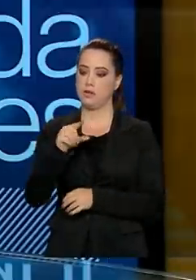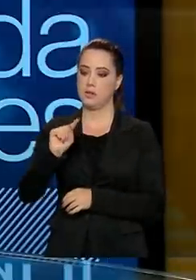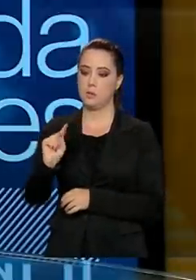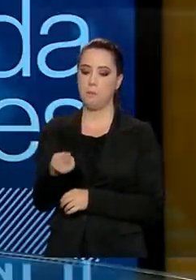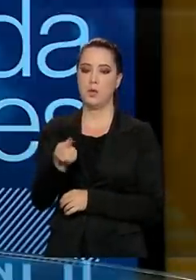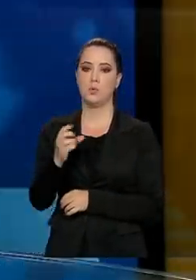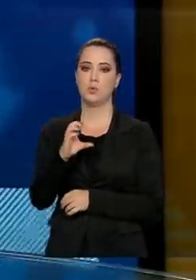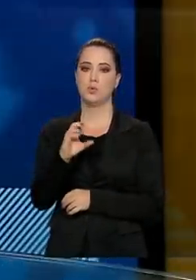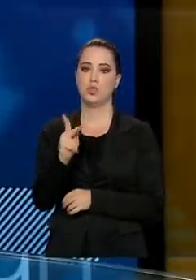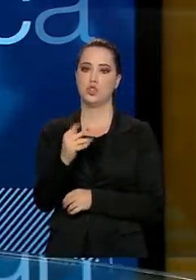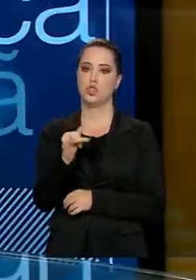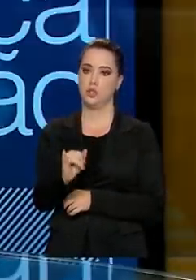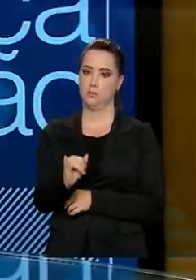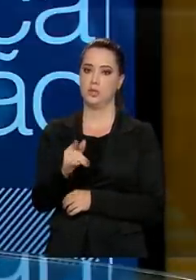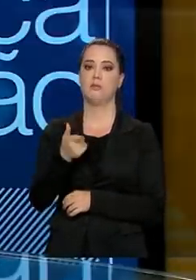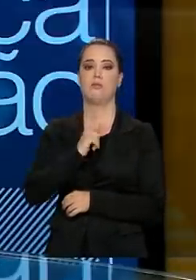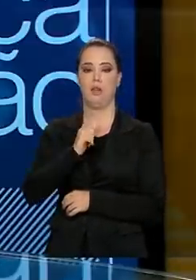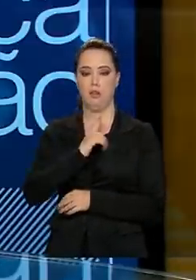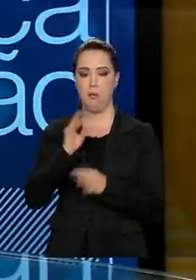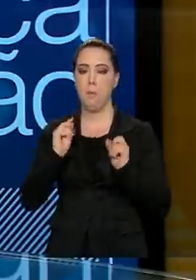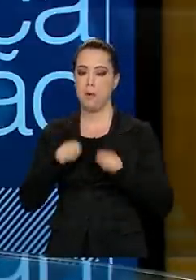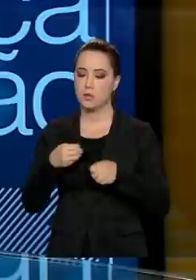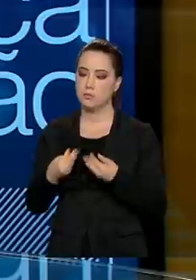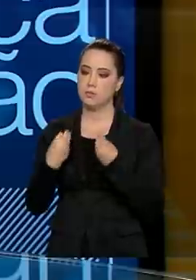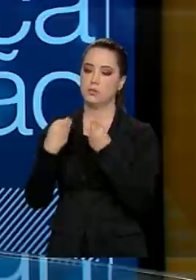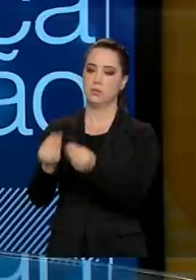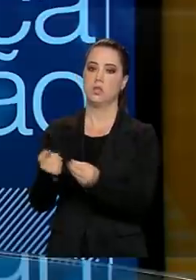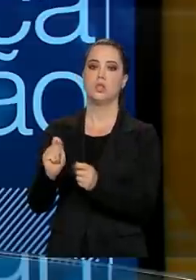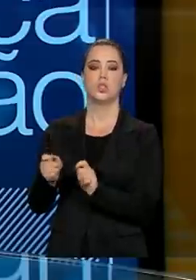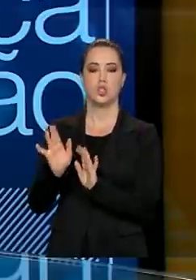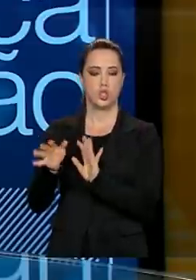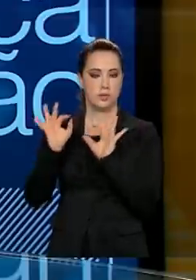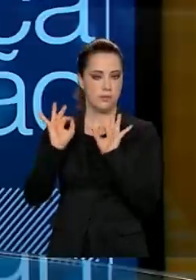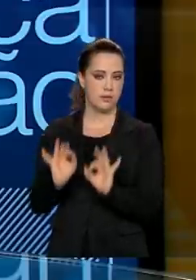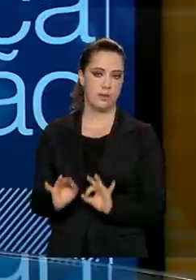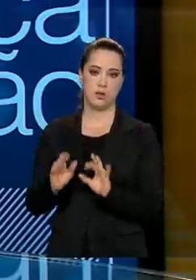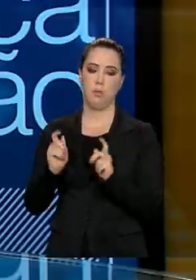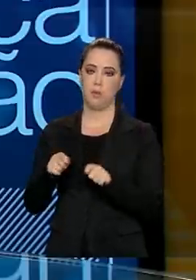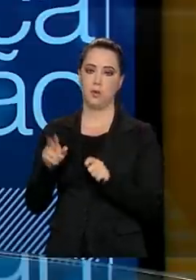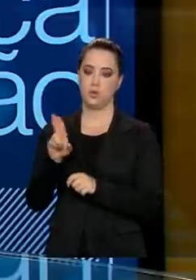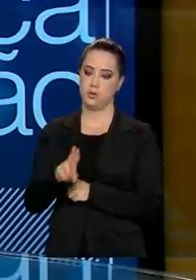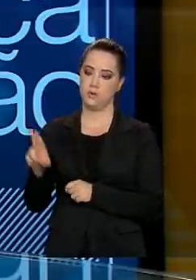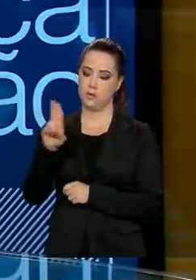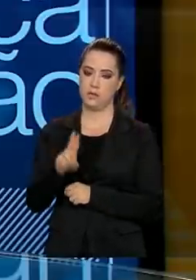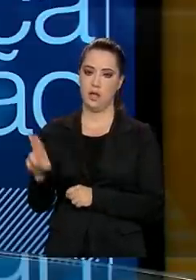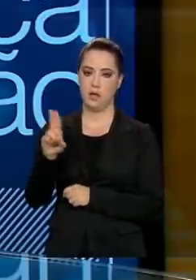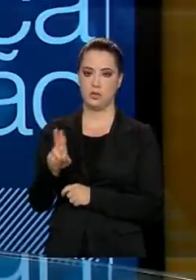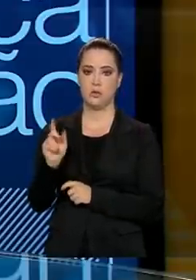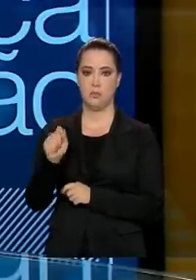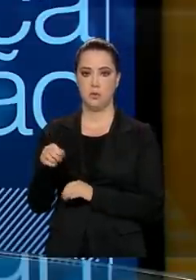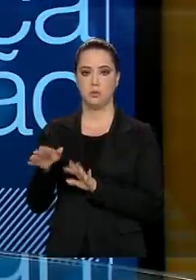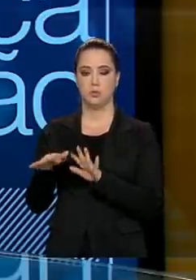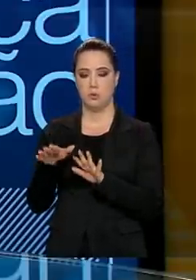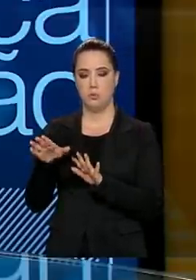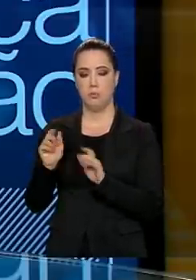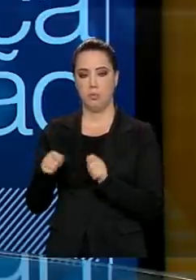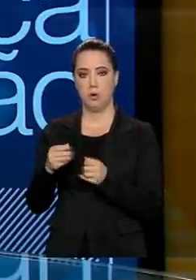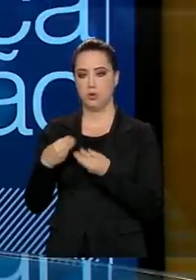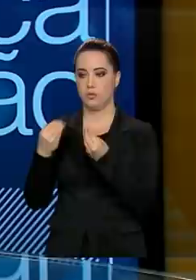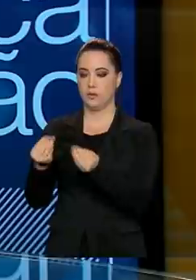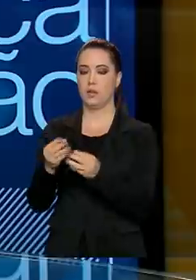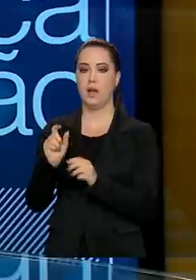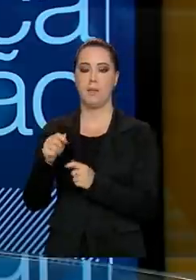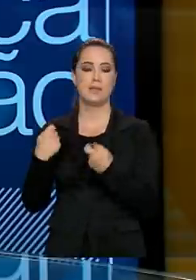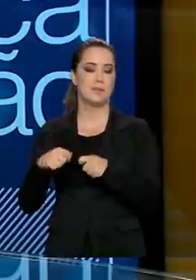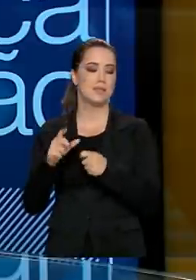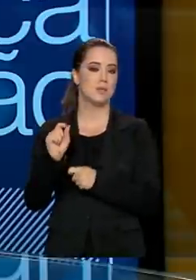chips. O recurso está reservado, a listação está feita e as universidades e alunos estão identificados. O que é que